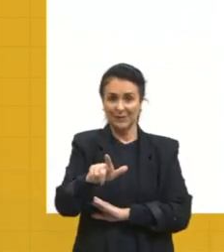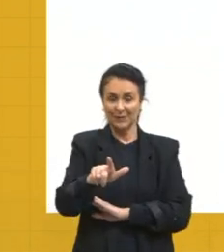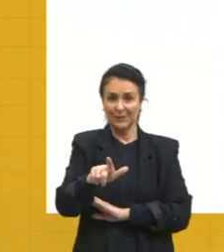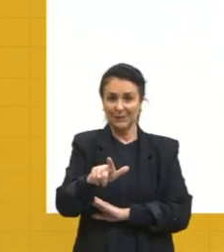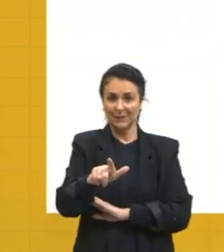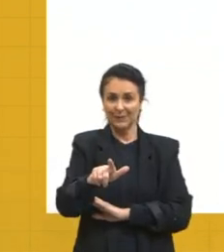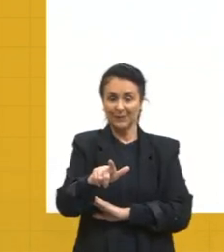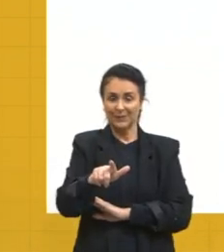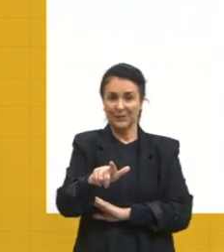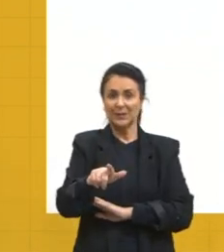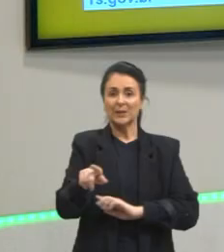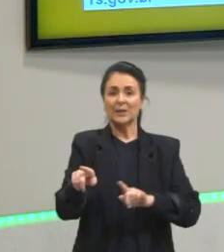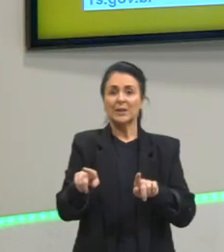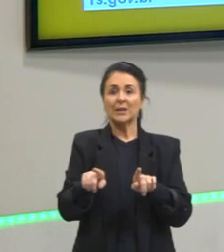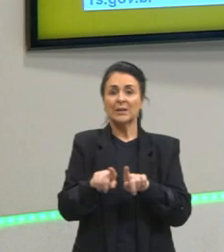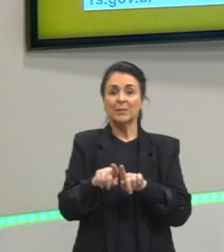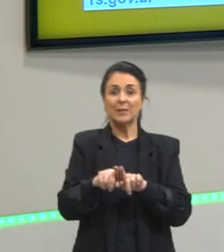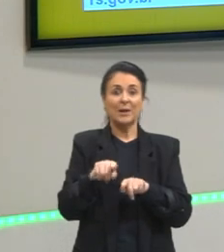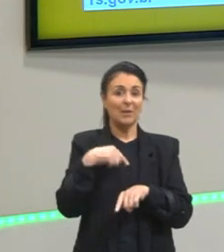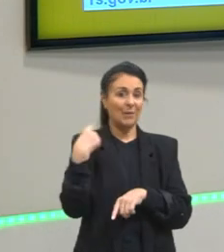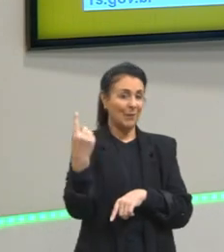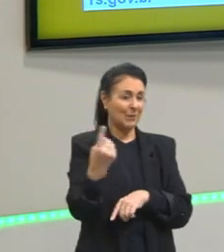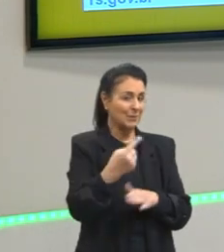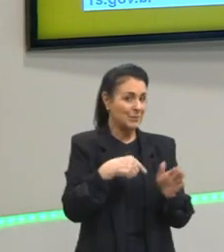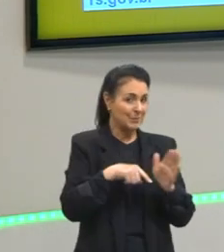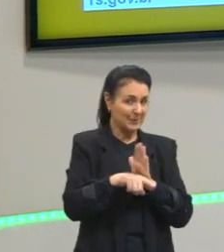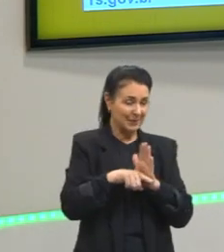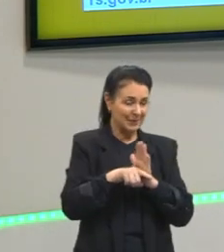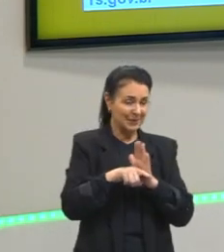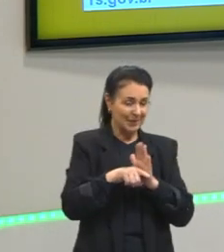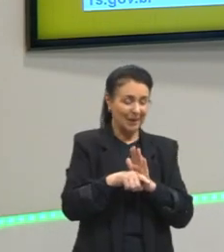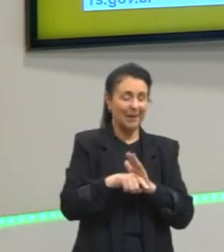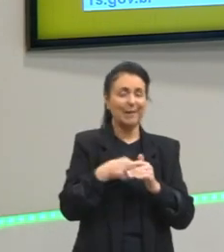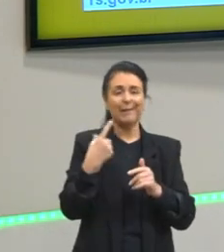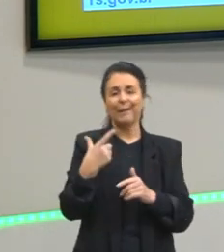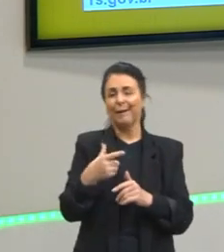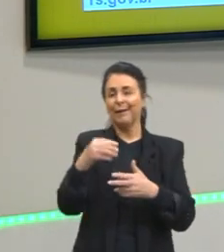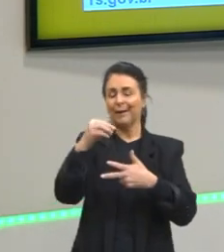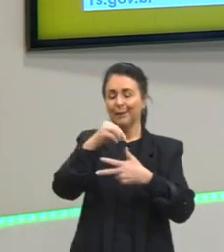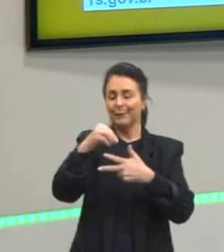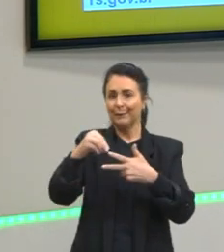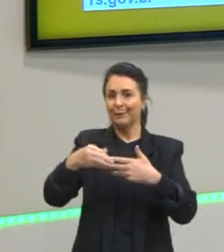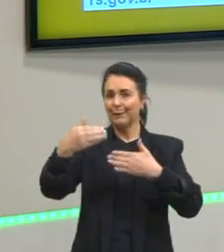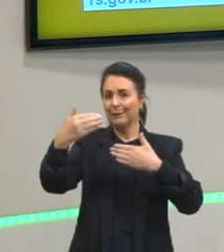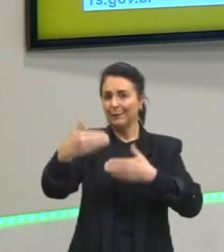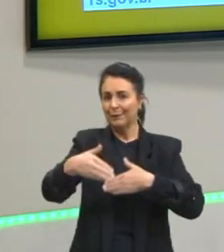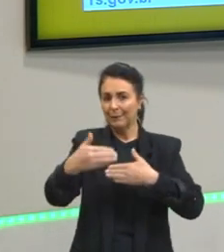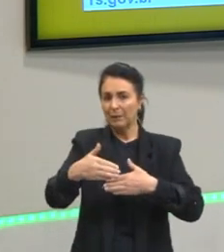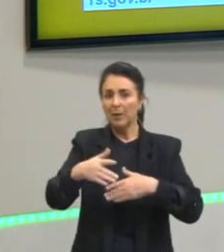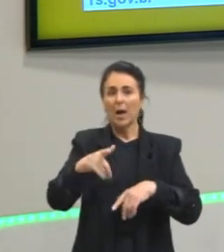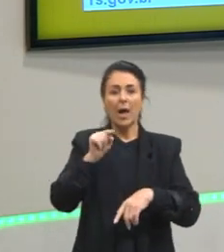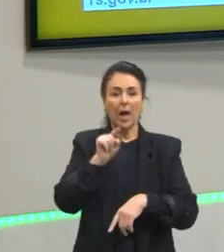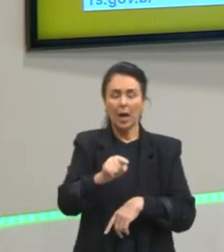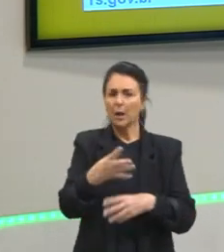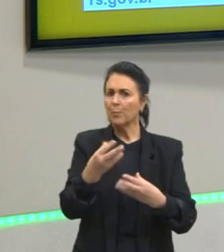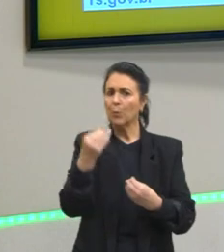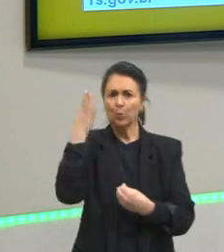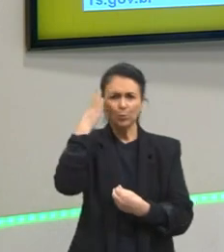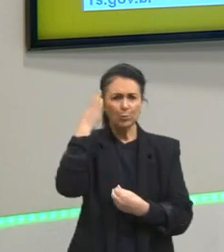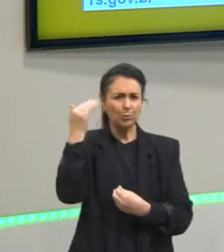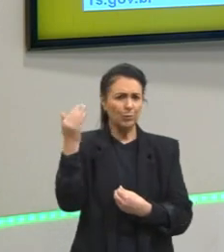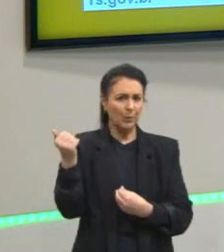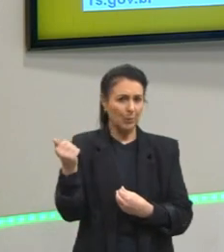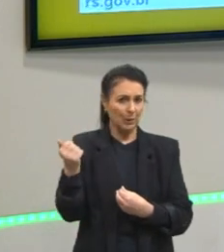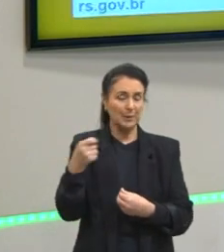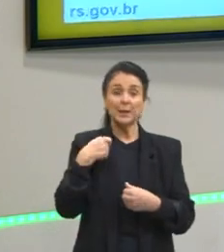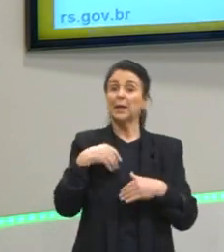Essa questão, quando a gente vai pesquisar questões do Enem, que caem forças intermoleculares, ela é a mais famosa. E como ela é famosa, eu não podia